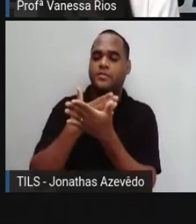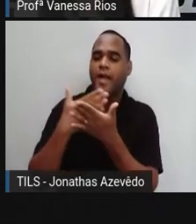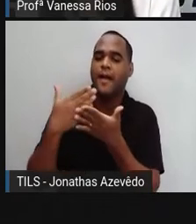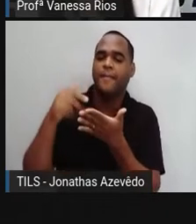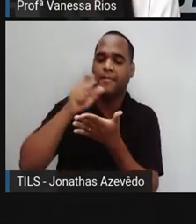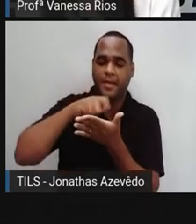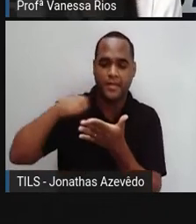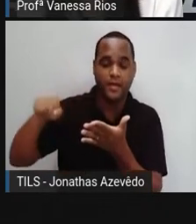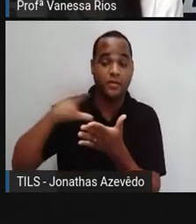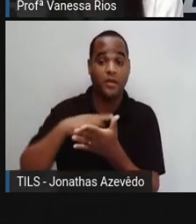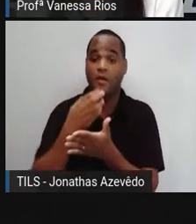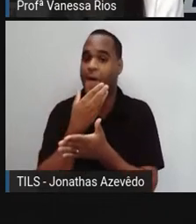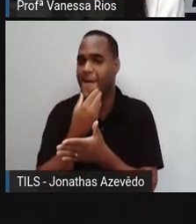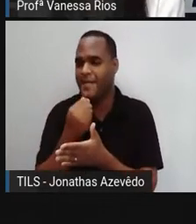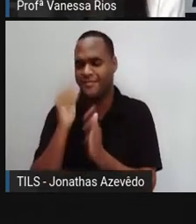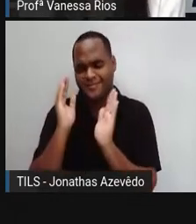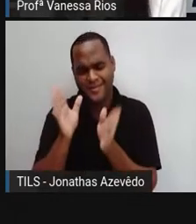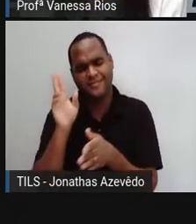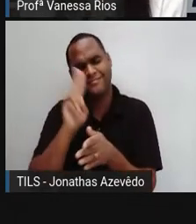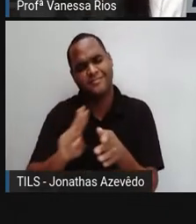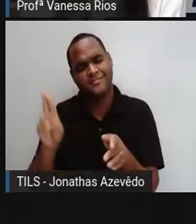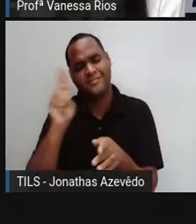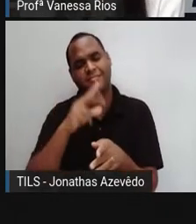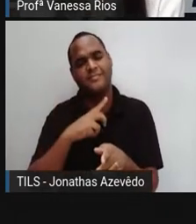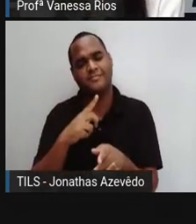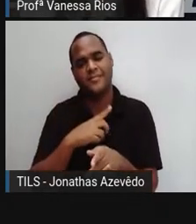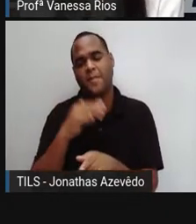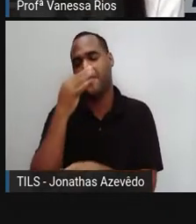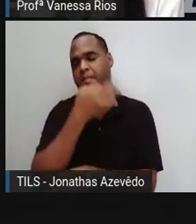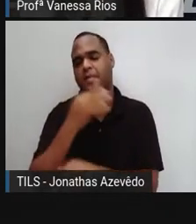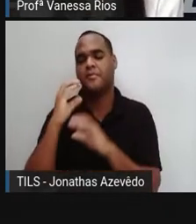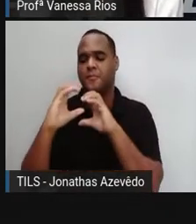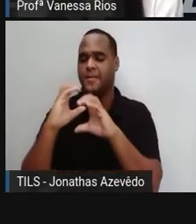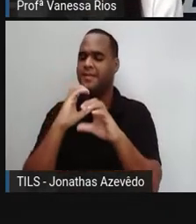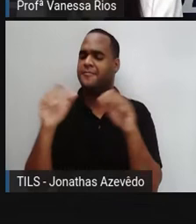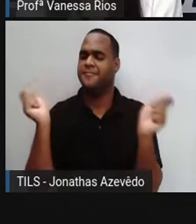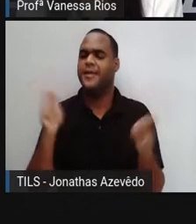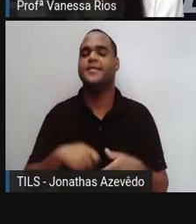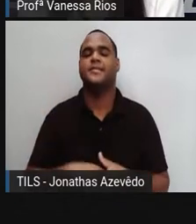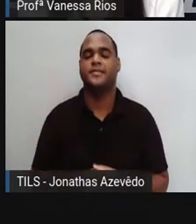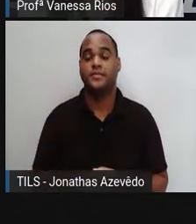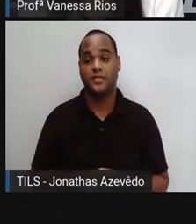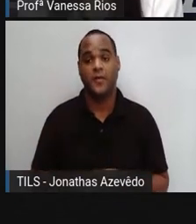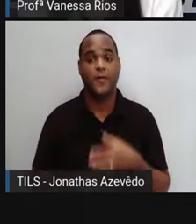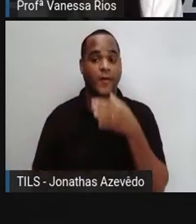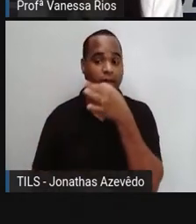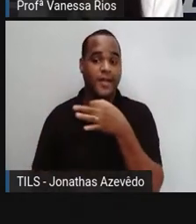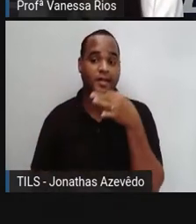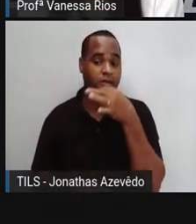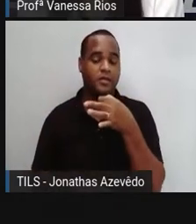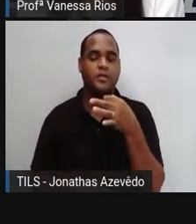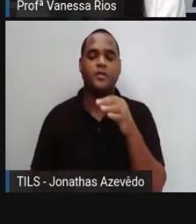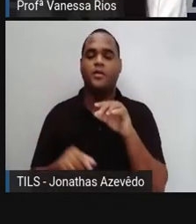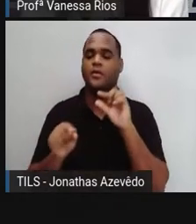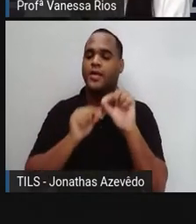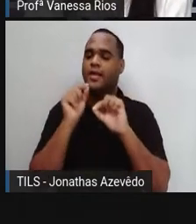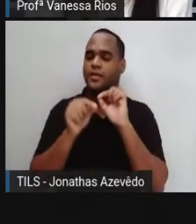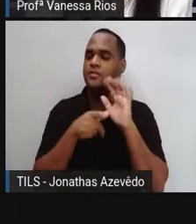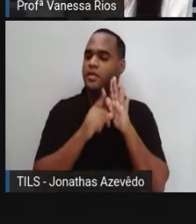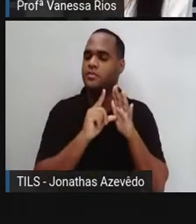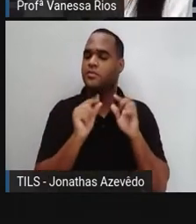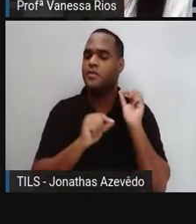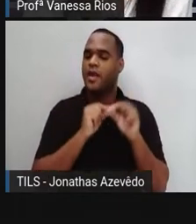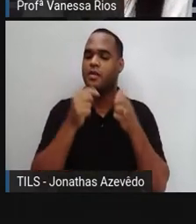escrita, os homens já utilizavam a oralidade para se comunicar. Então, a oralidade aconteceu antes